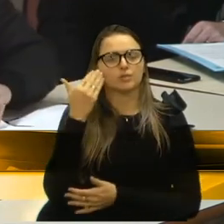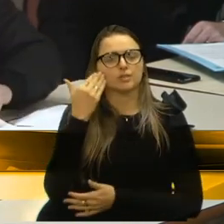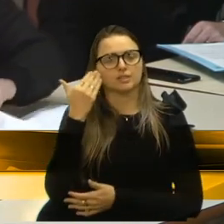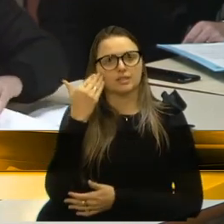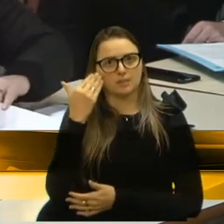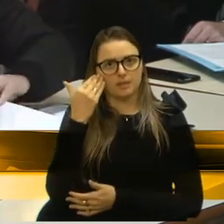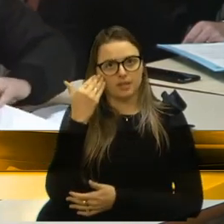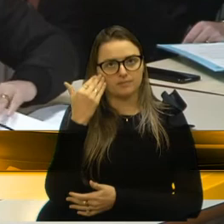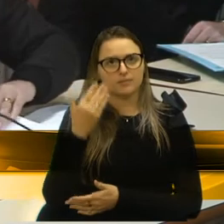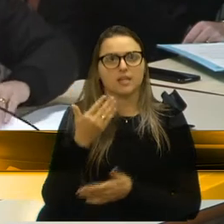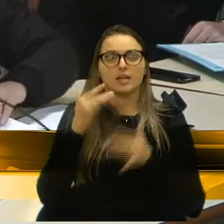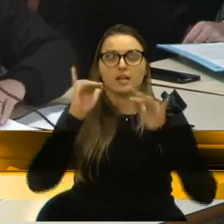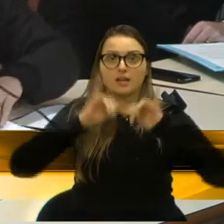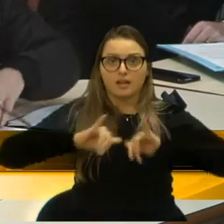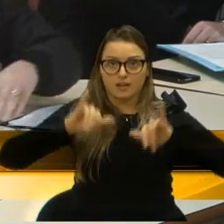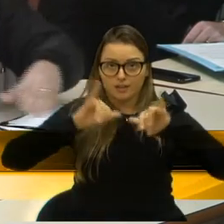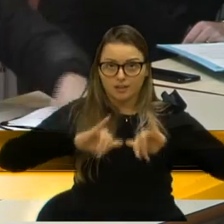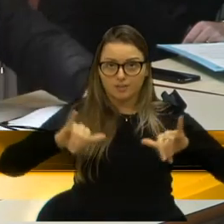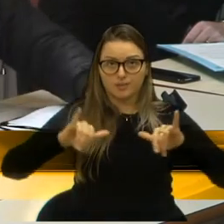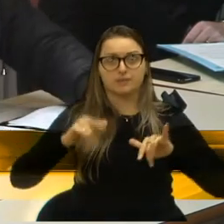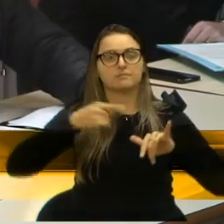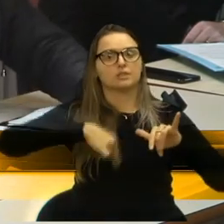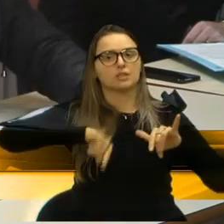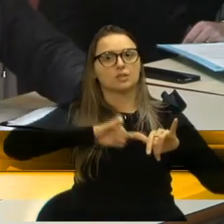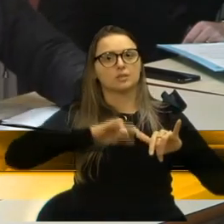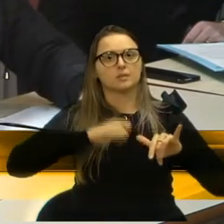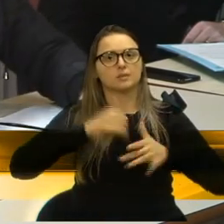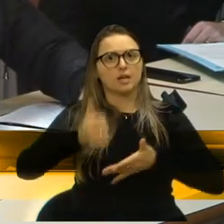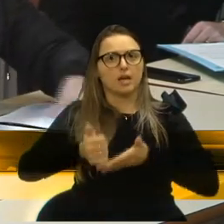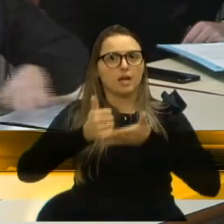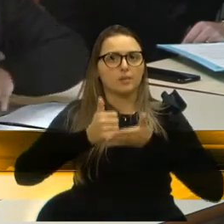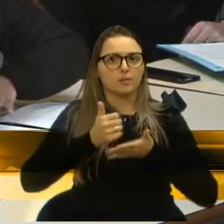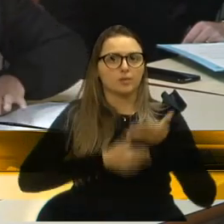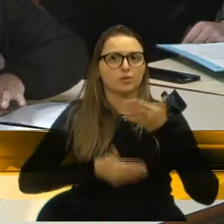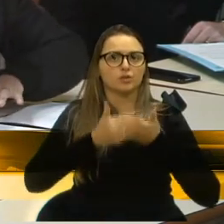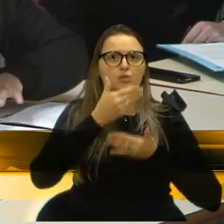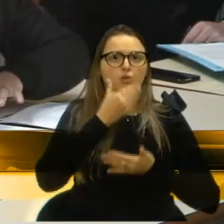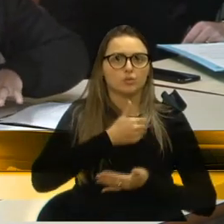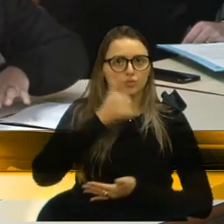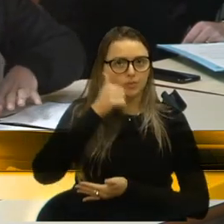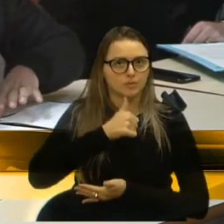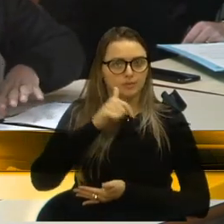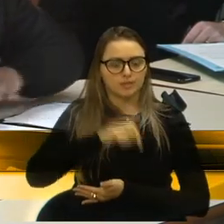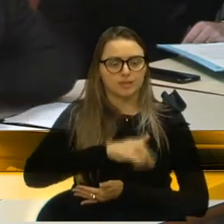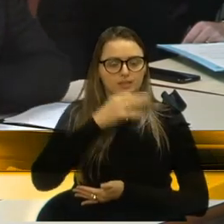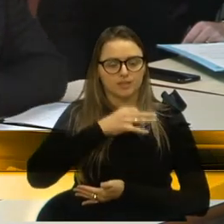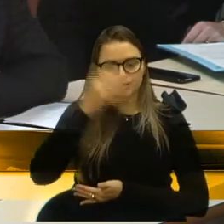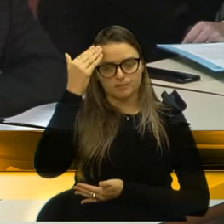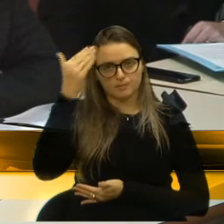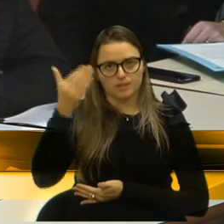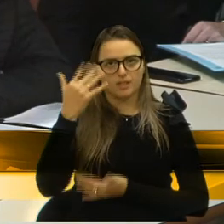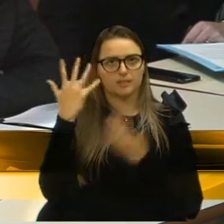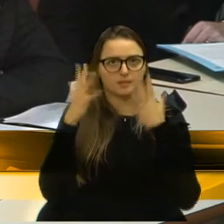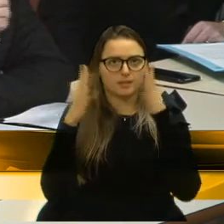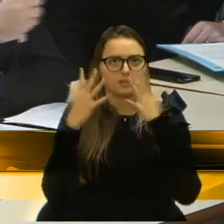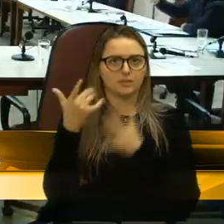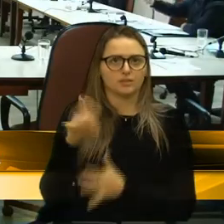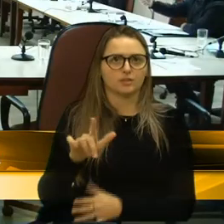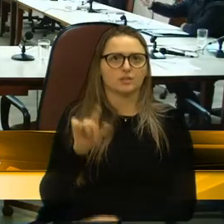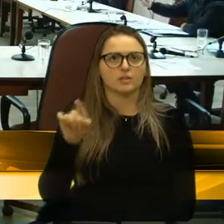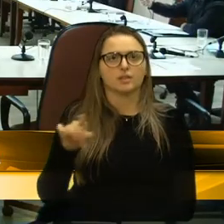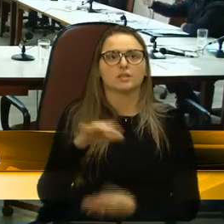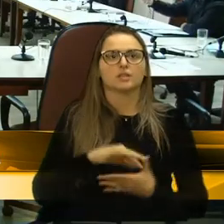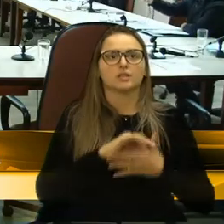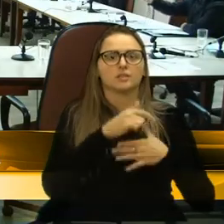nossa campanha e precisamos do apoio de todos e todas de Caxias do Sul. Muito obrigado e parabéns mais uma vez. Uma